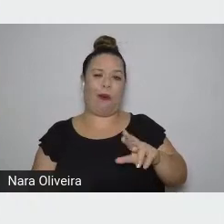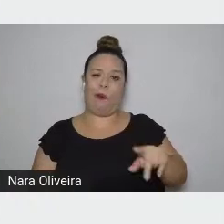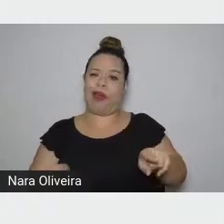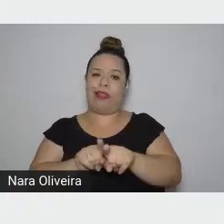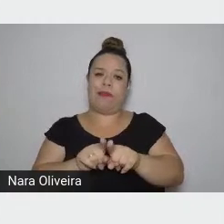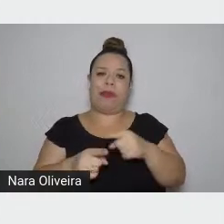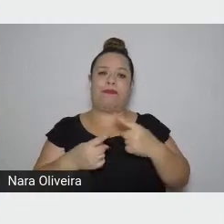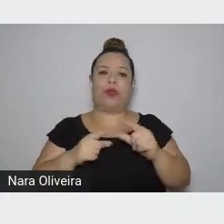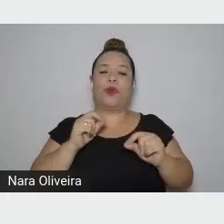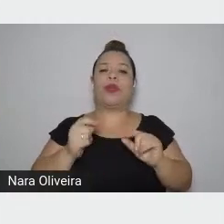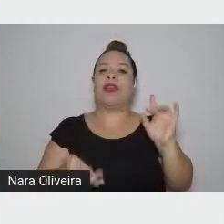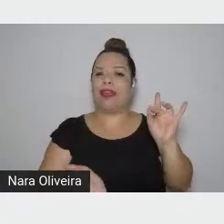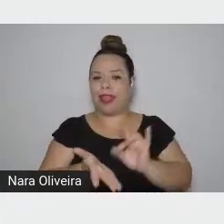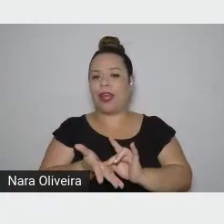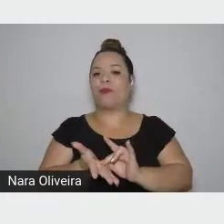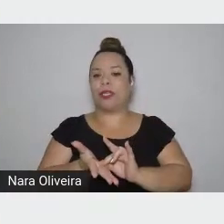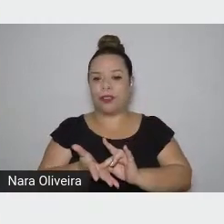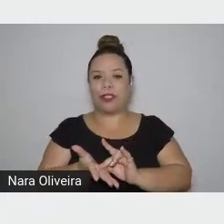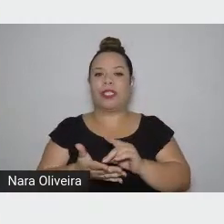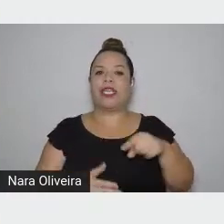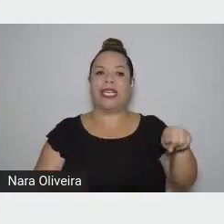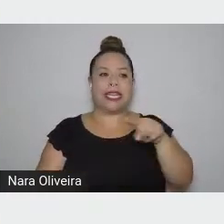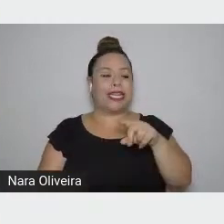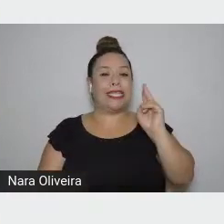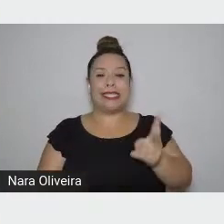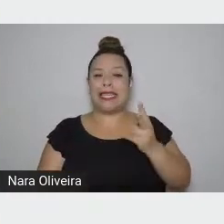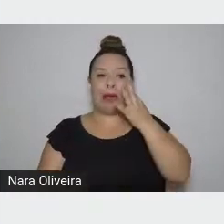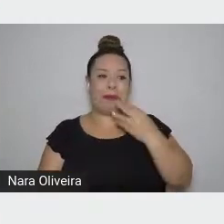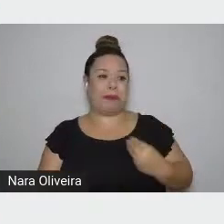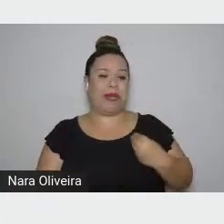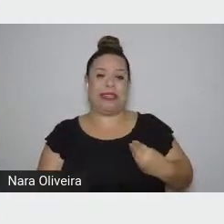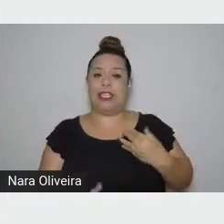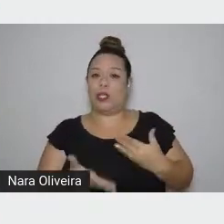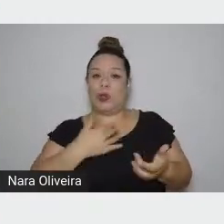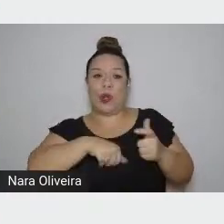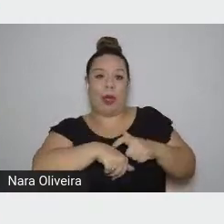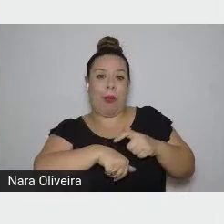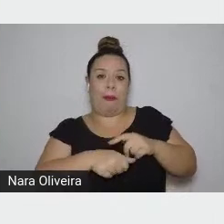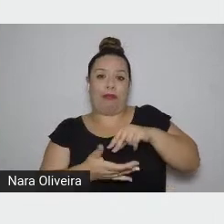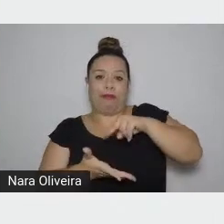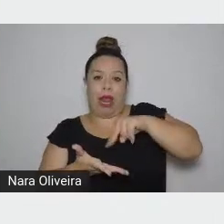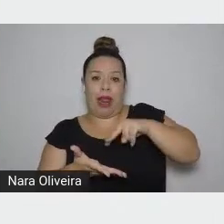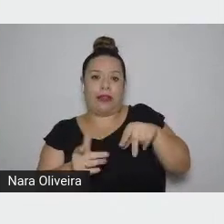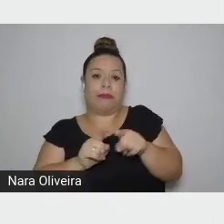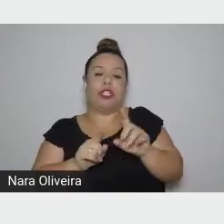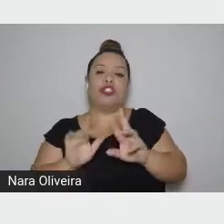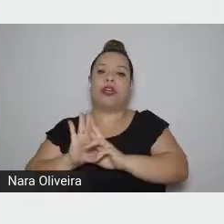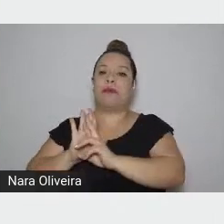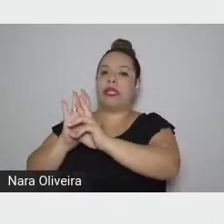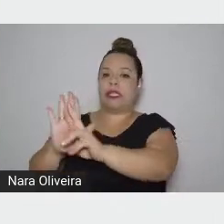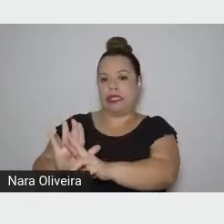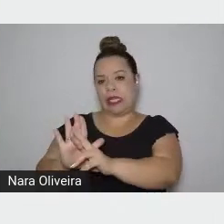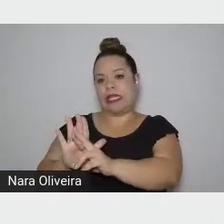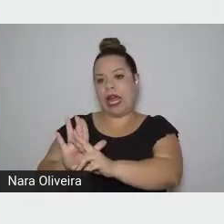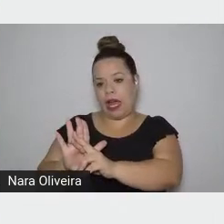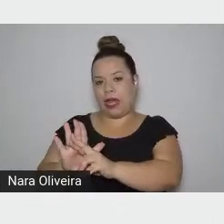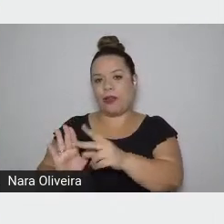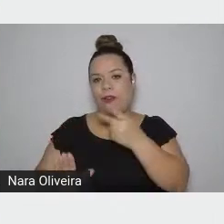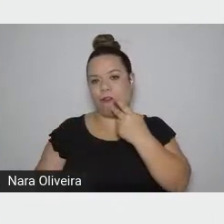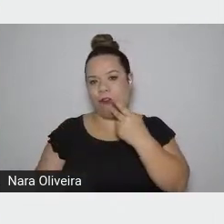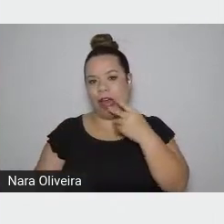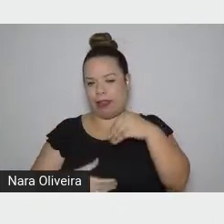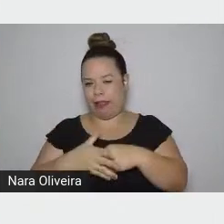realmente ele está presente, não só representado, como se diz em teoria literária,